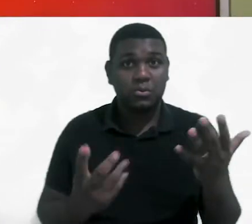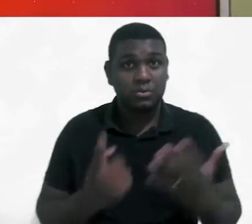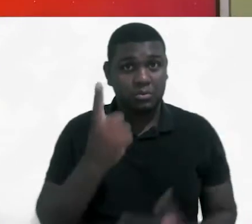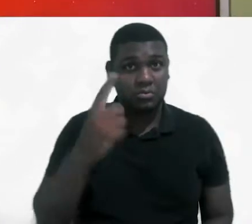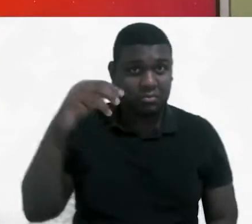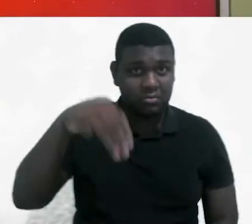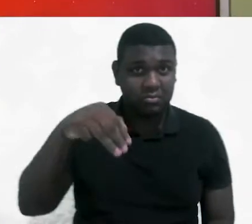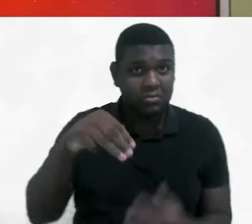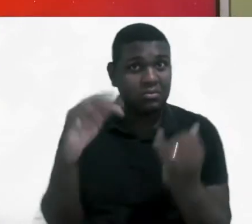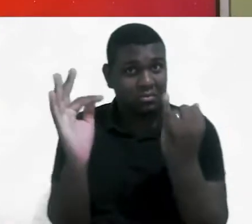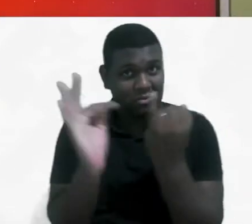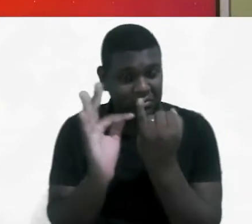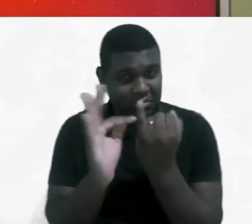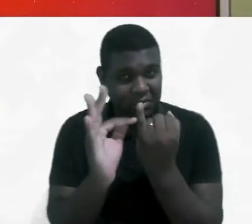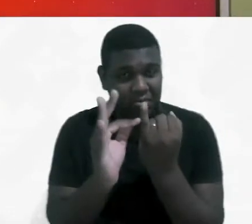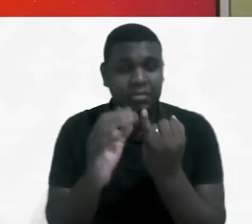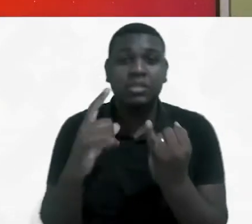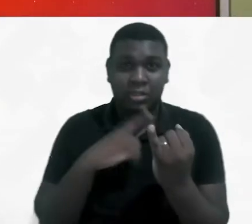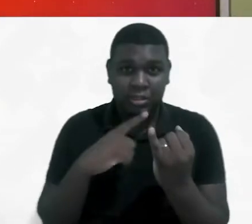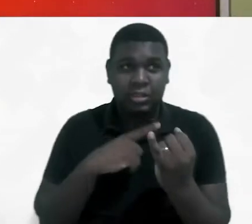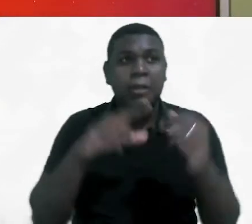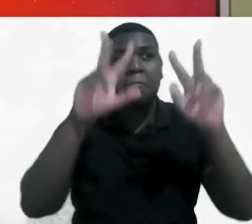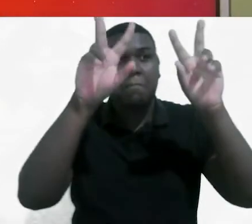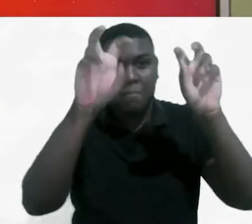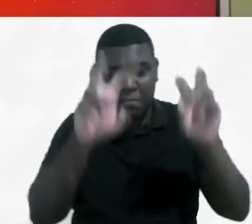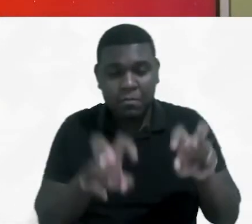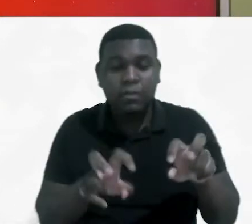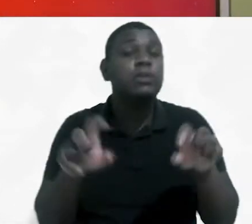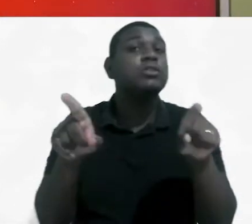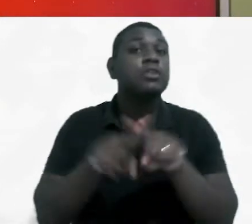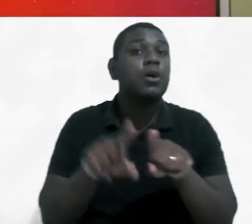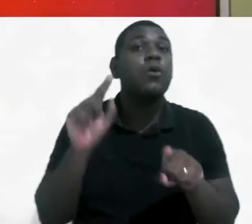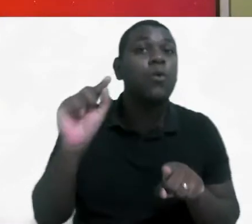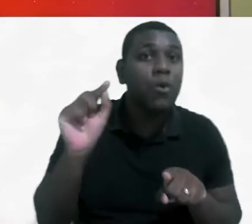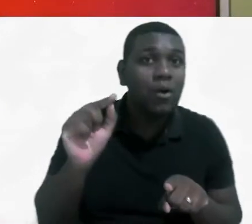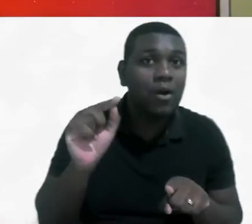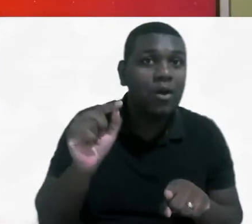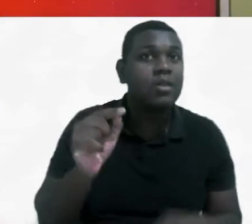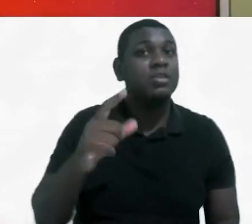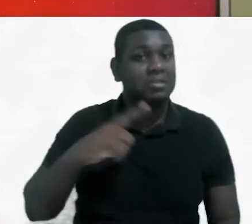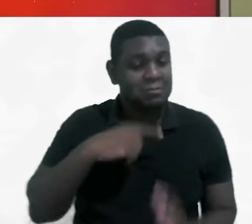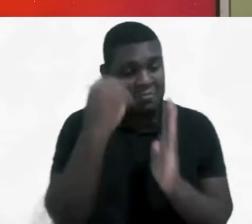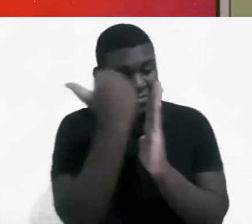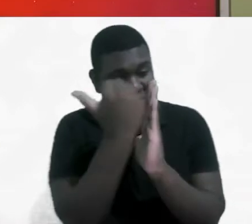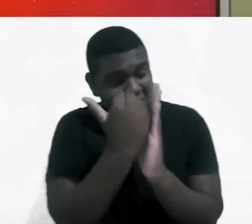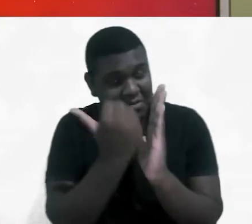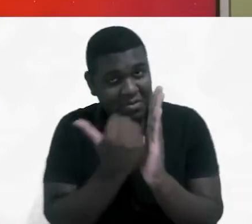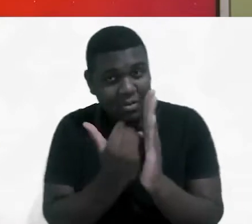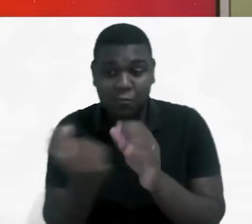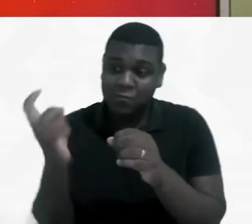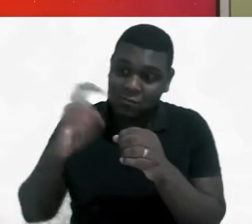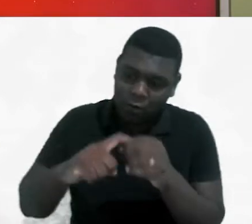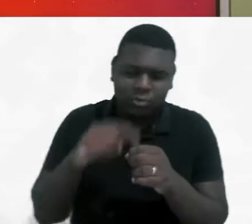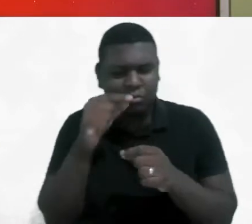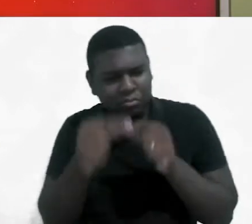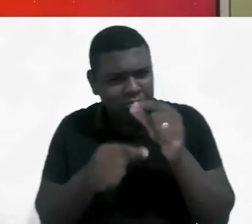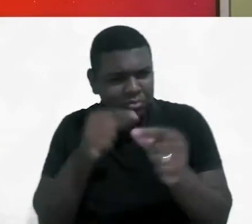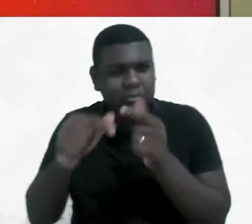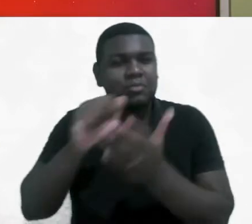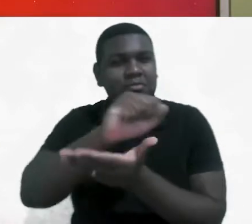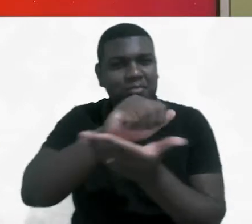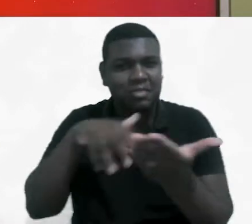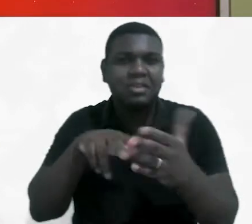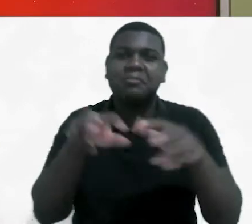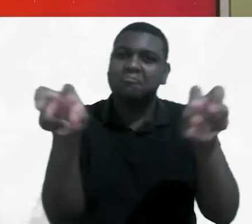Nessa edição do Minuto IFBA, entre outros assuntos, vamos falar sobre o plano de retomada